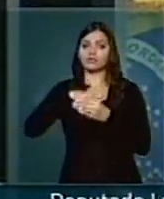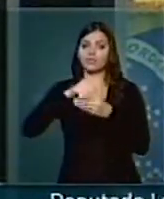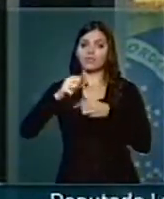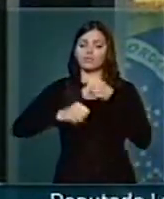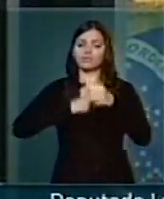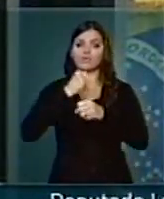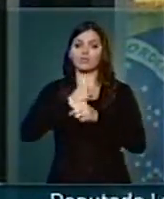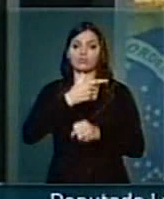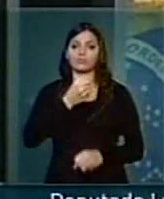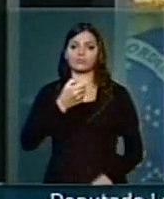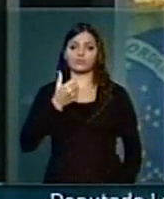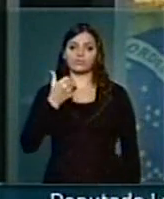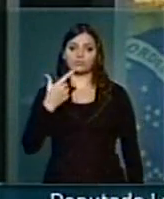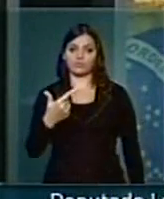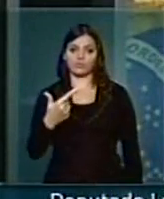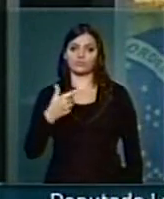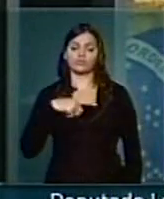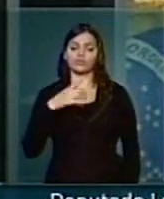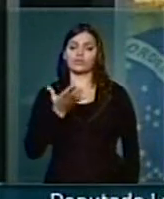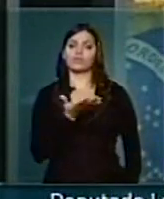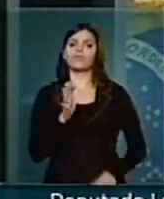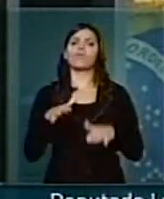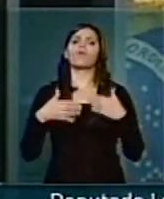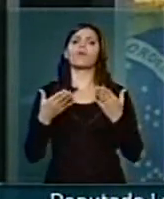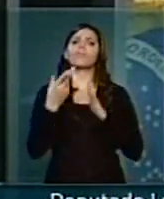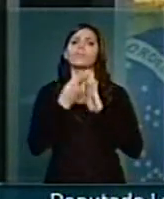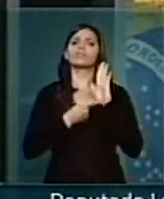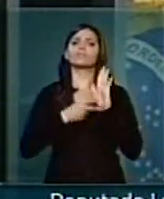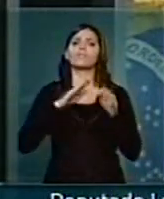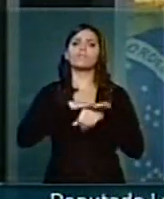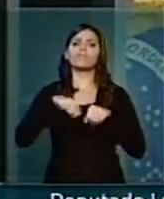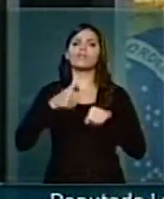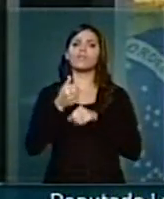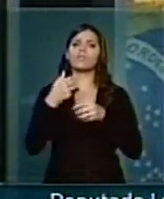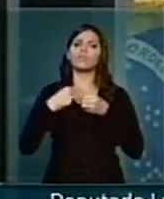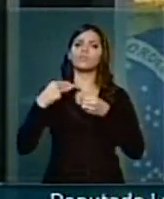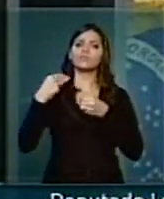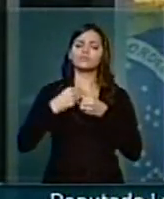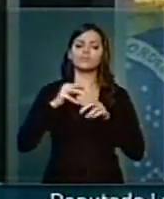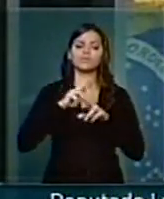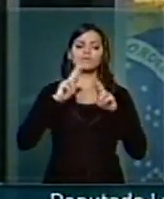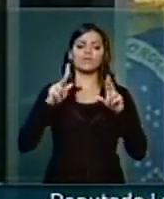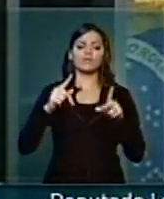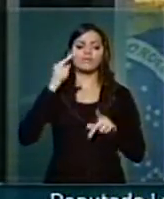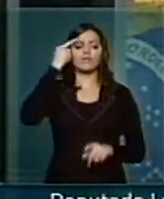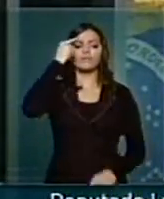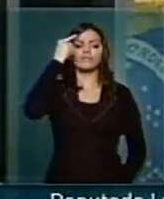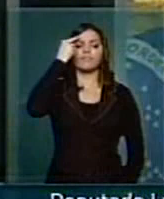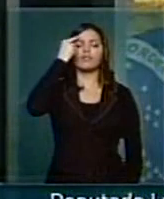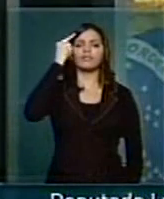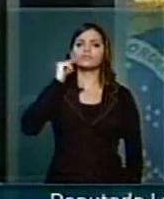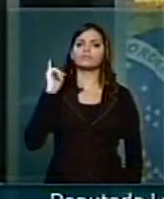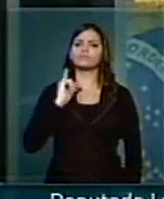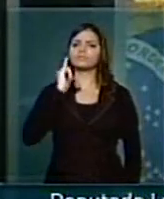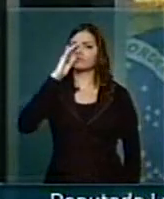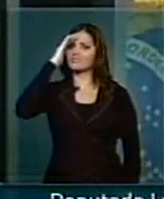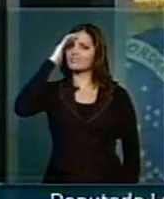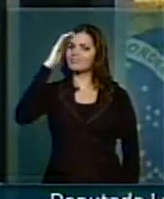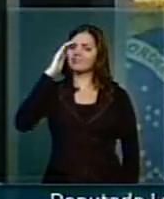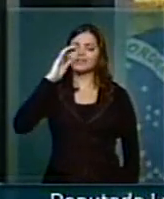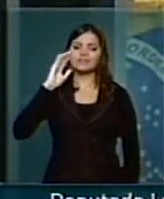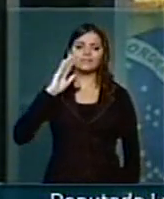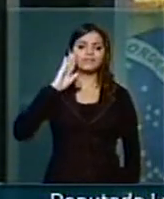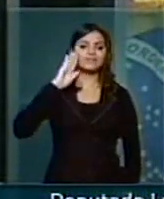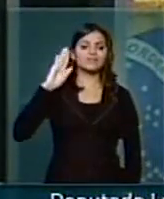vem, qual é o melhor projeto para cada município, indiferente dos campos ideológicos, mas sempre com esta questão